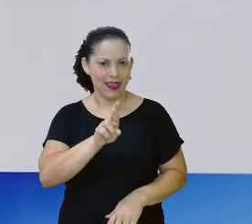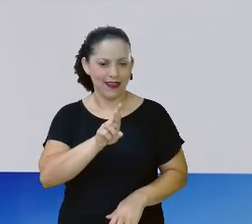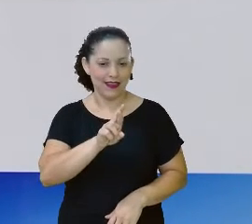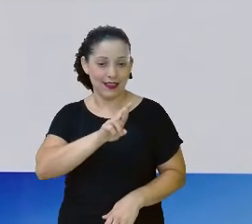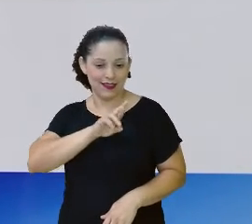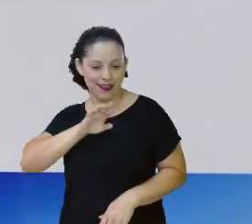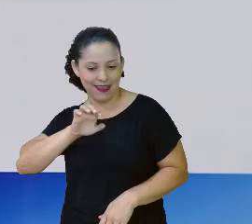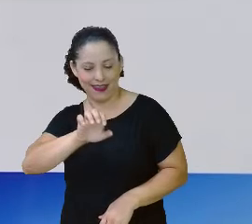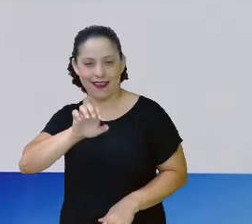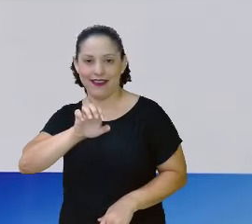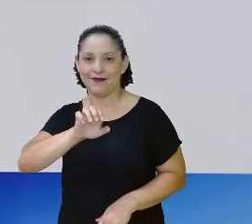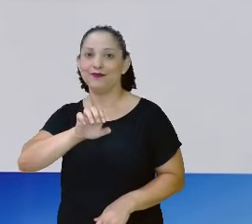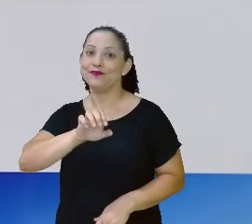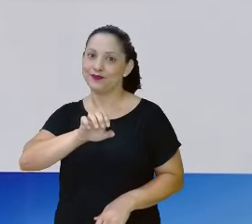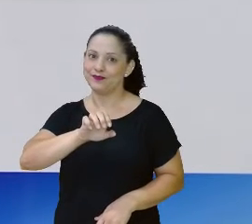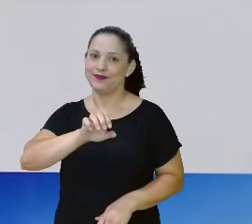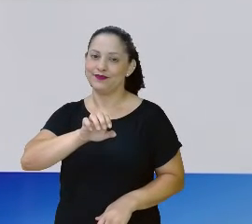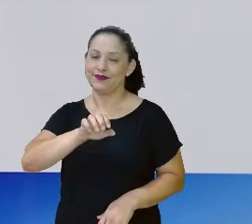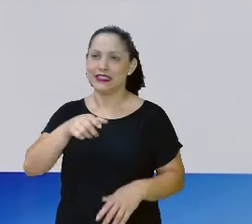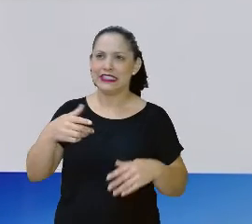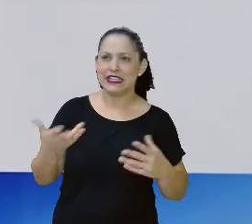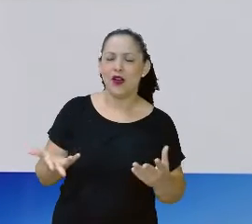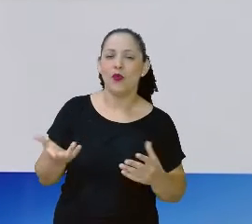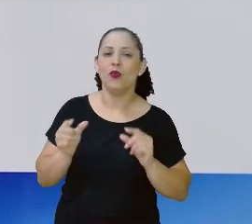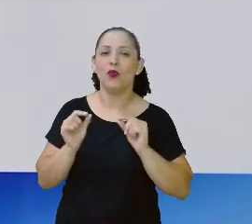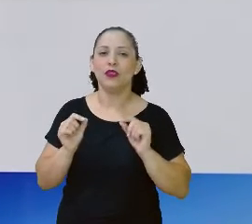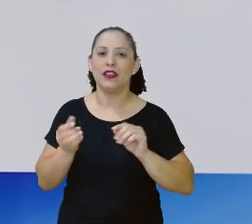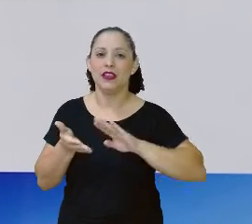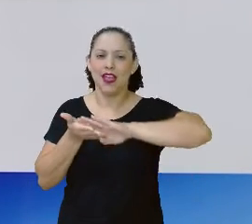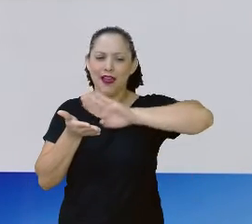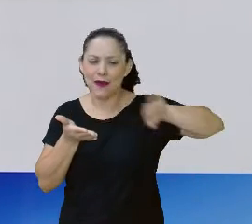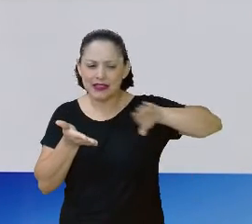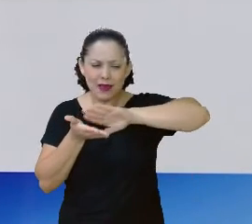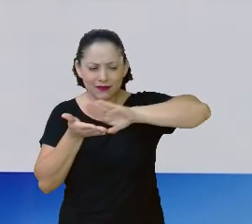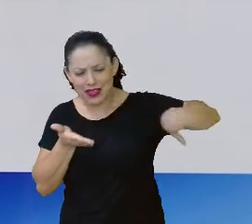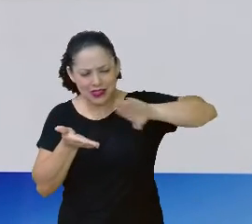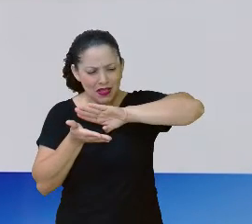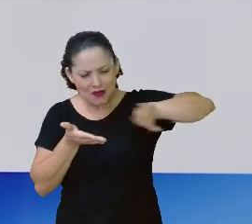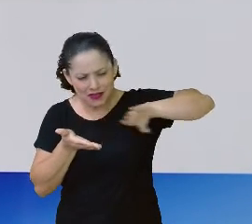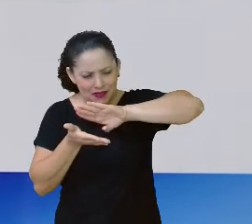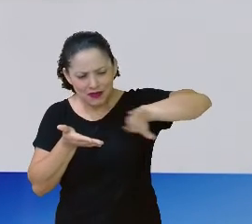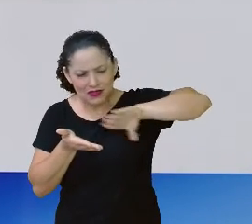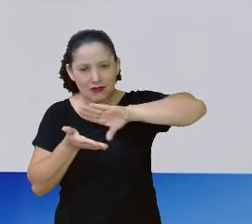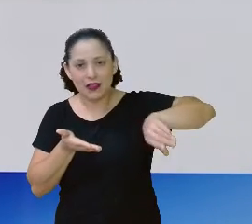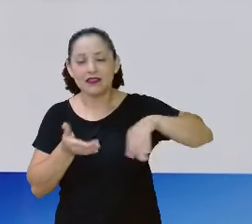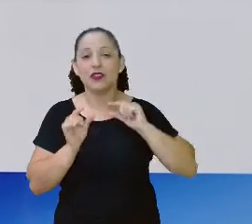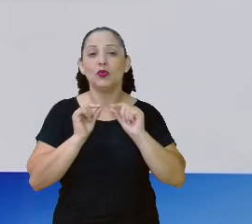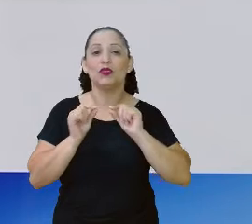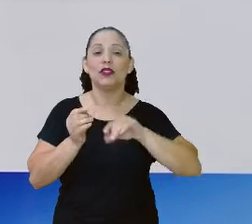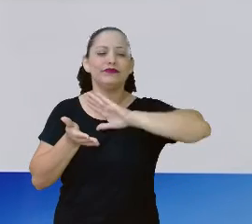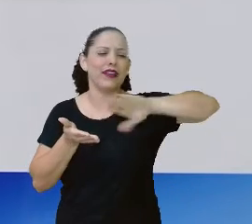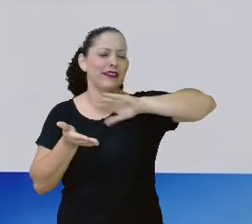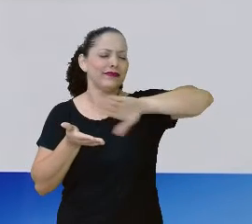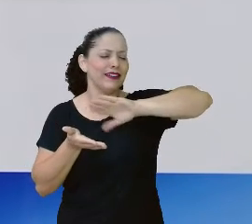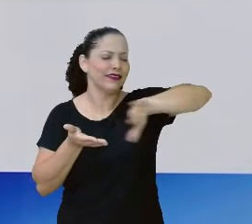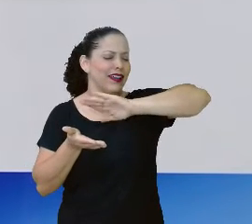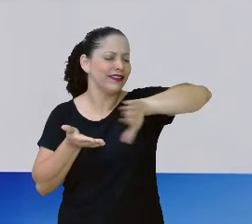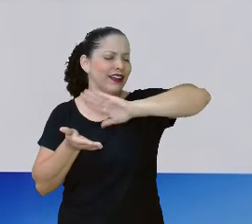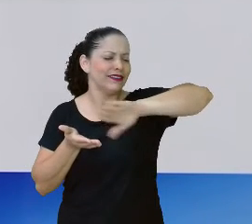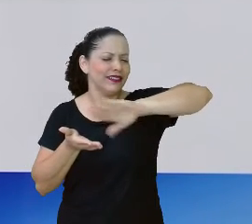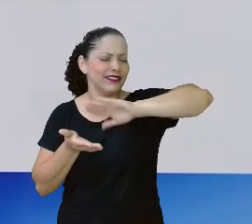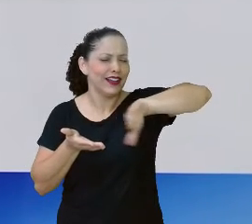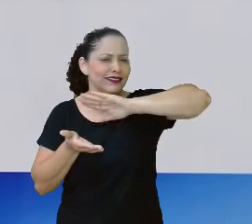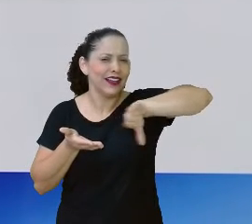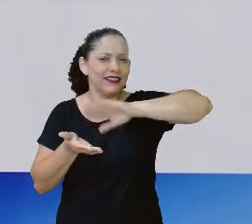E. É RÉ. A sílaba RÉ. Então, você vai passar logo, sem nem ter que olhar assim. Você vai logo passando todas as